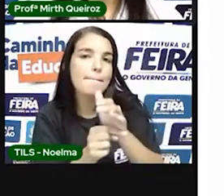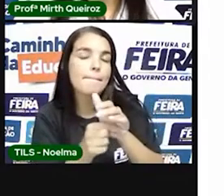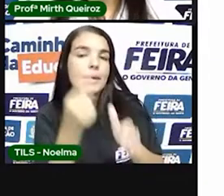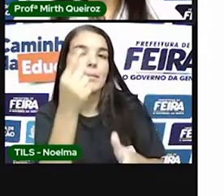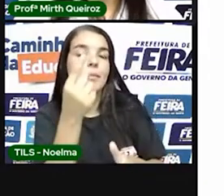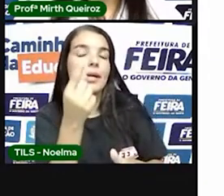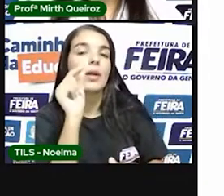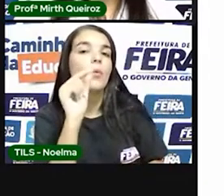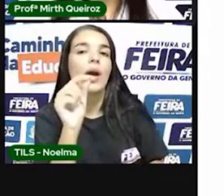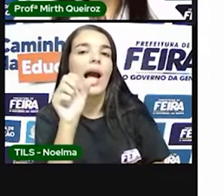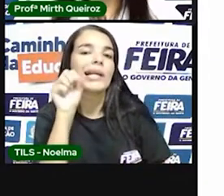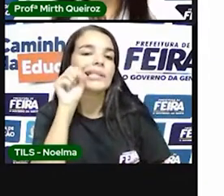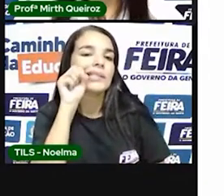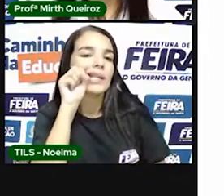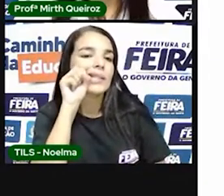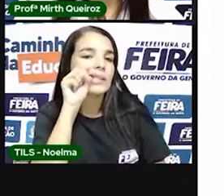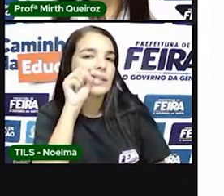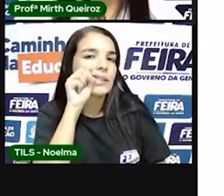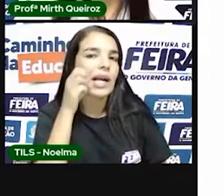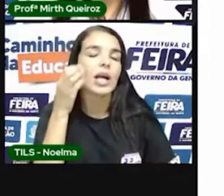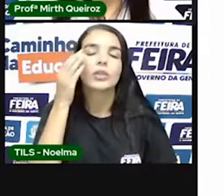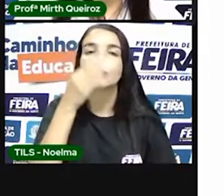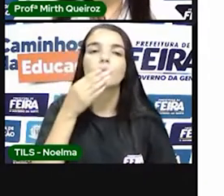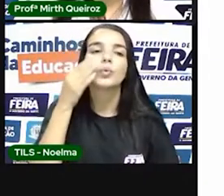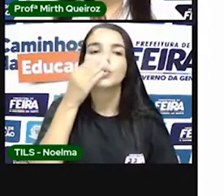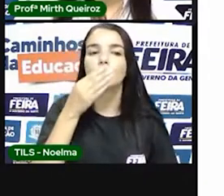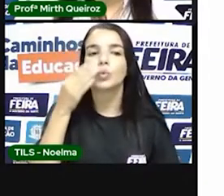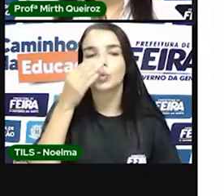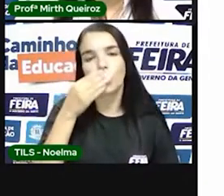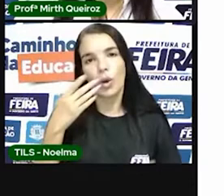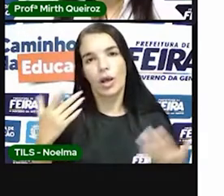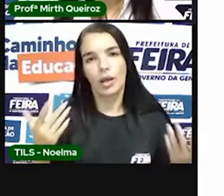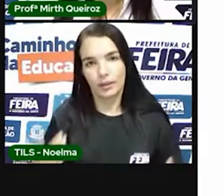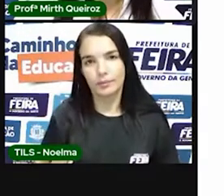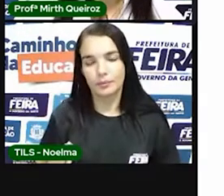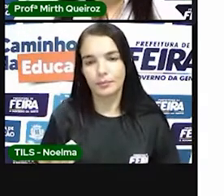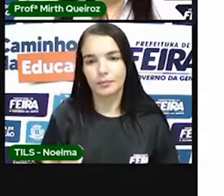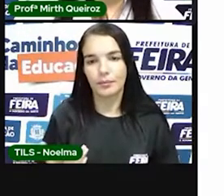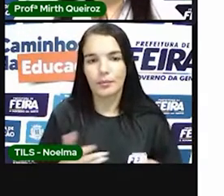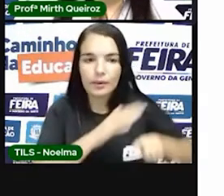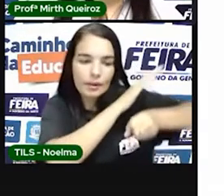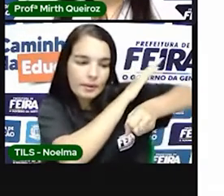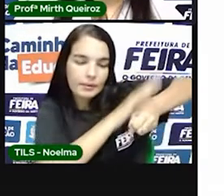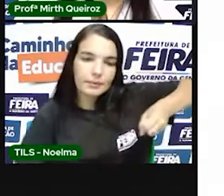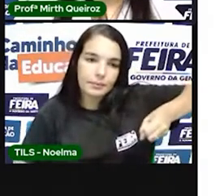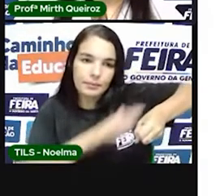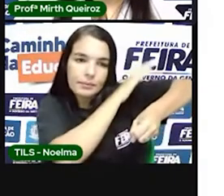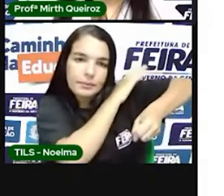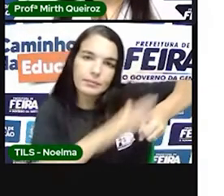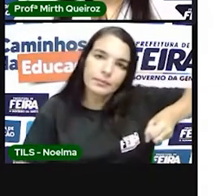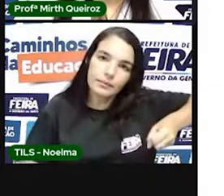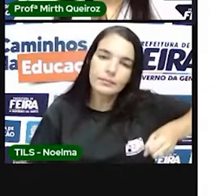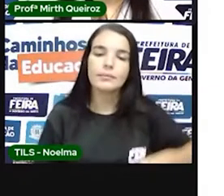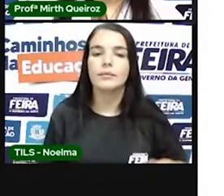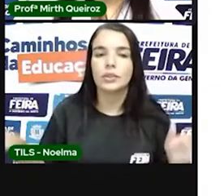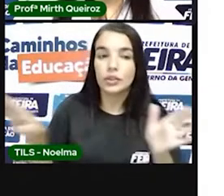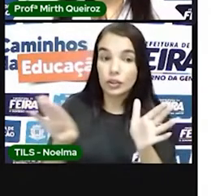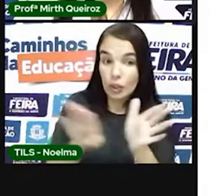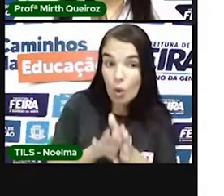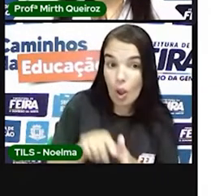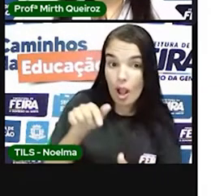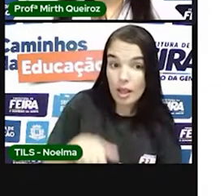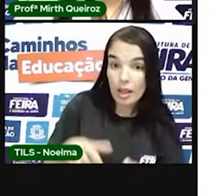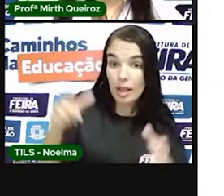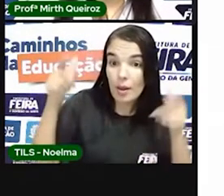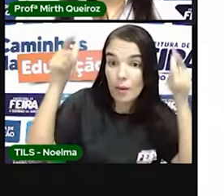de cana-de-açúcar. E aí, foi com isso que começou-se a colonização do Brasil. Era